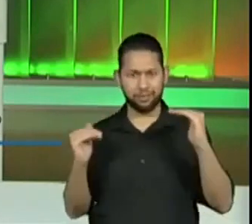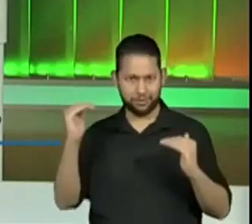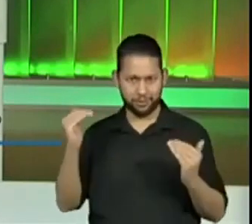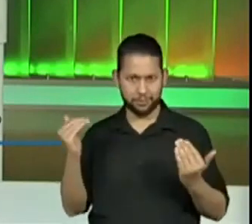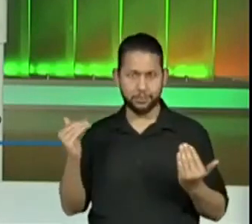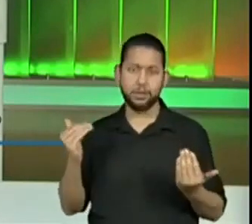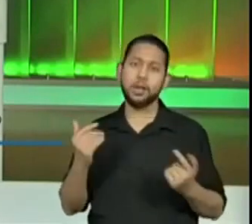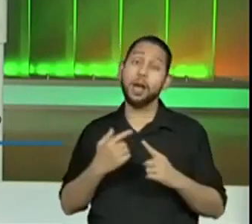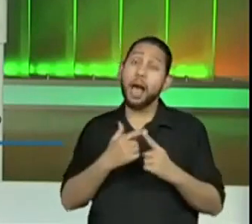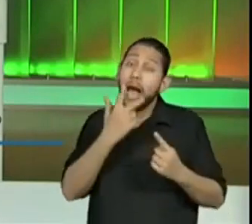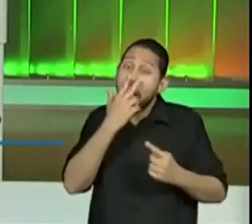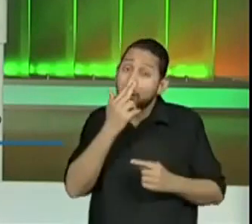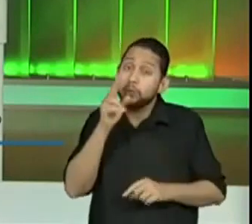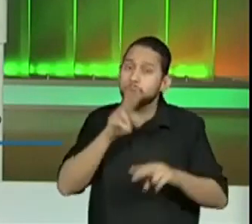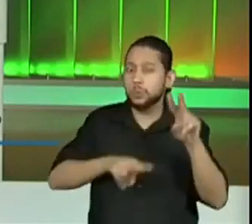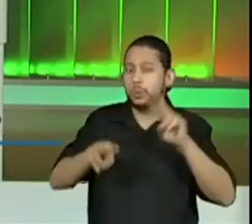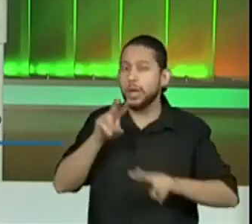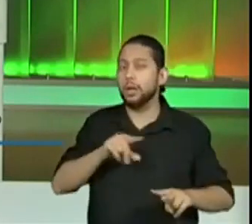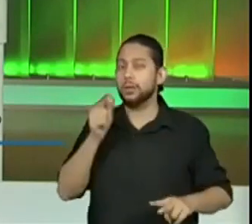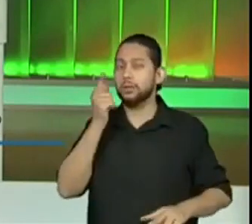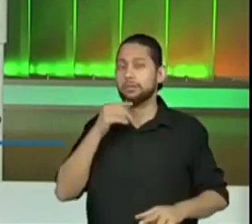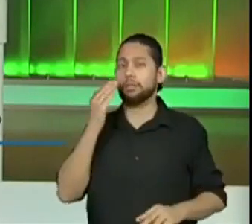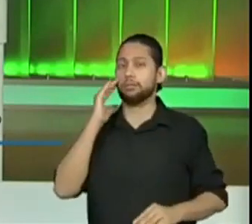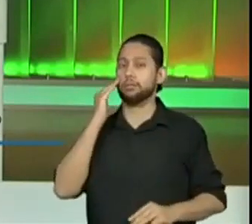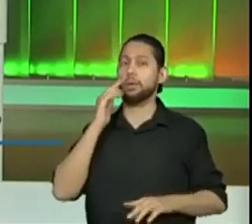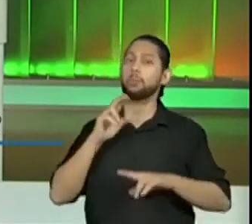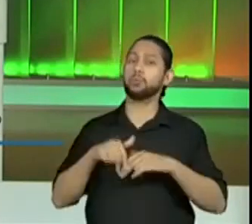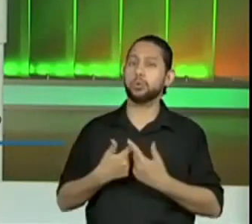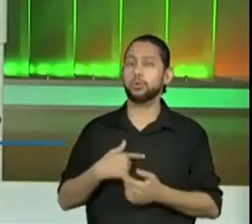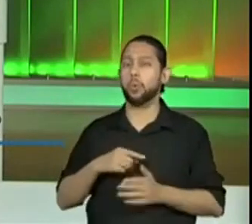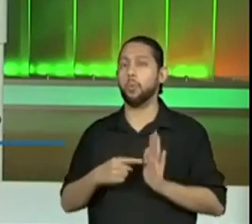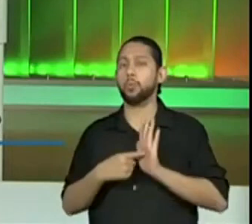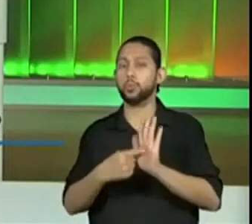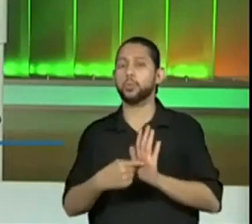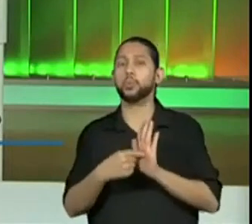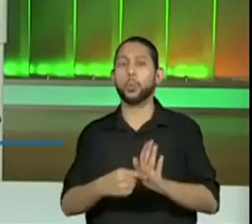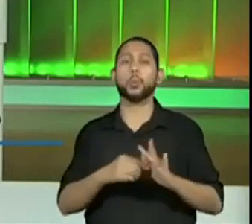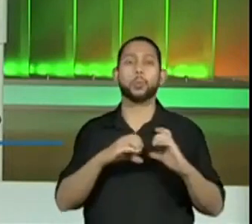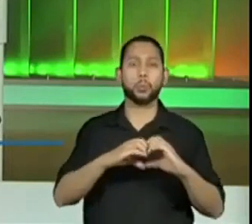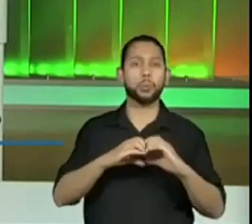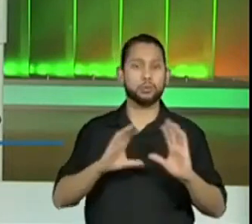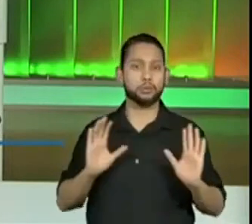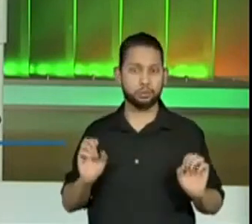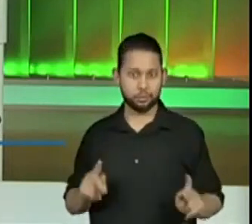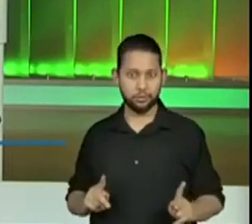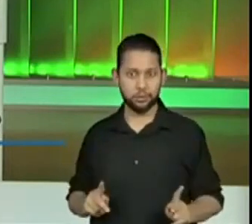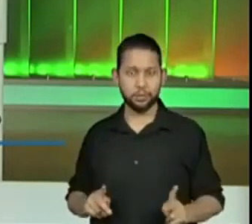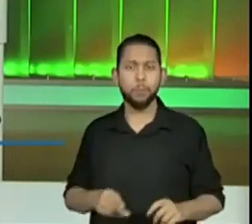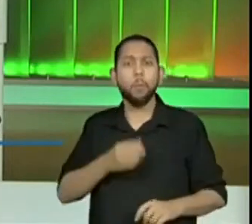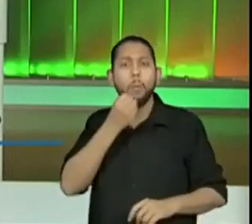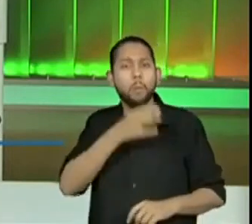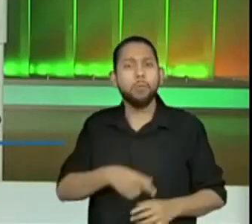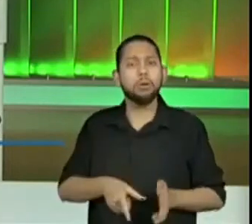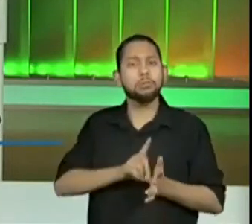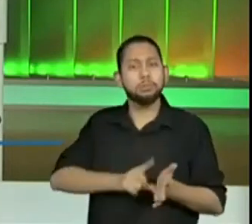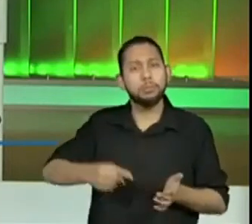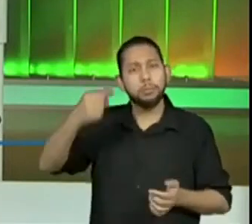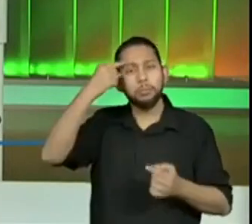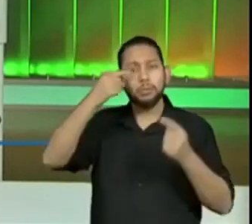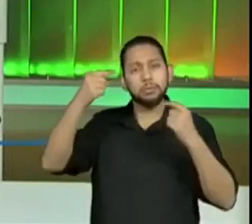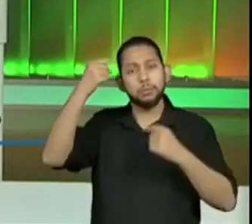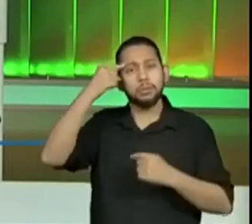das imagens, fique mais fácil do que já entrar com os algoritmos. Então, é legal a gente trabalhar, olha,